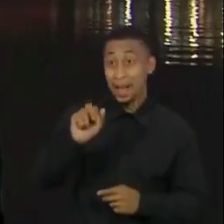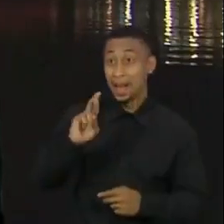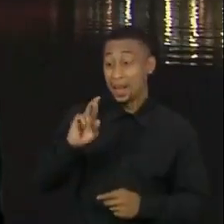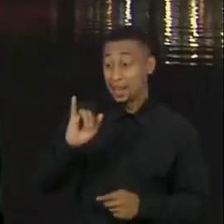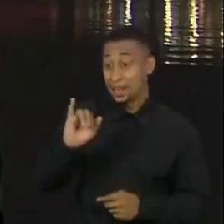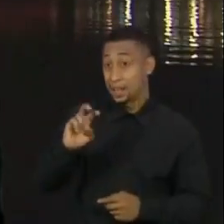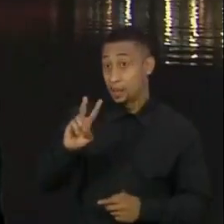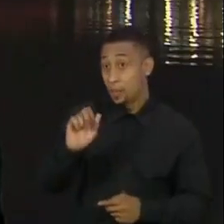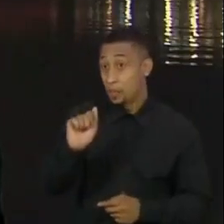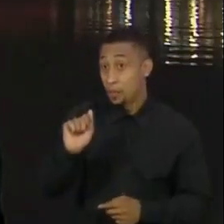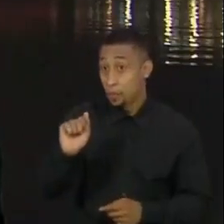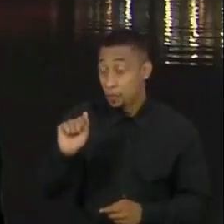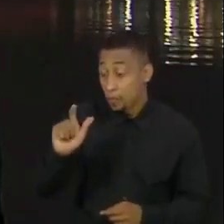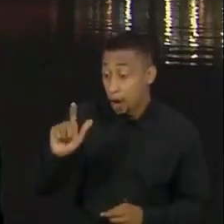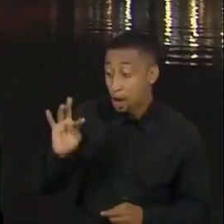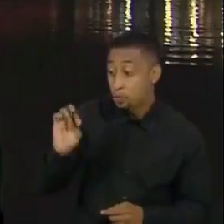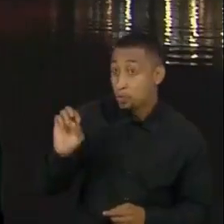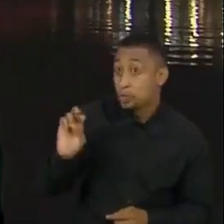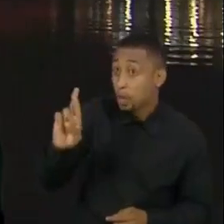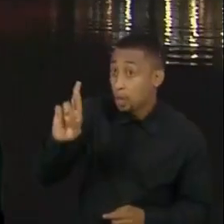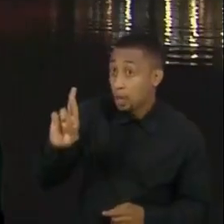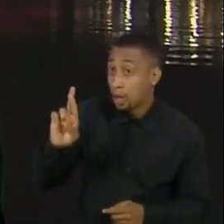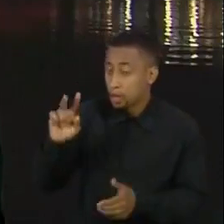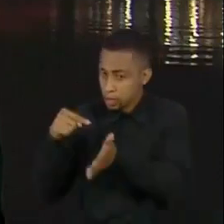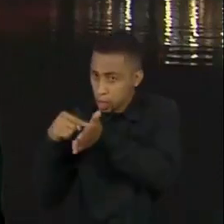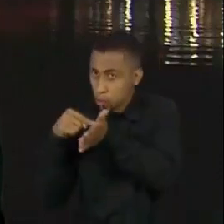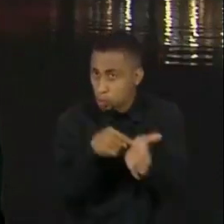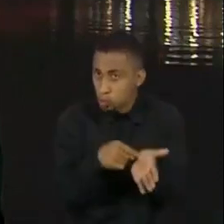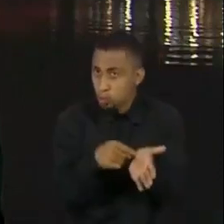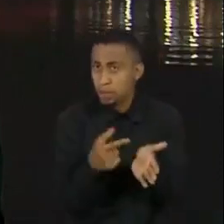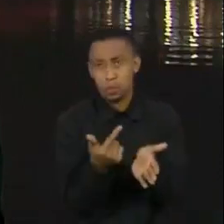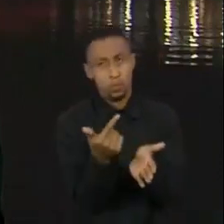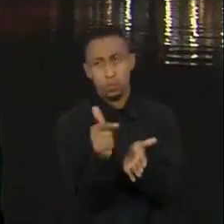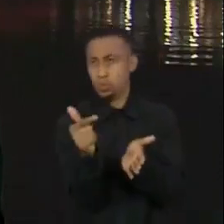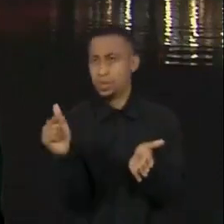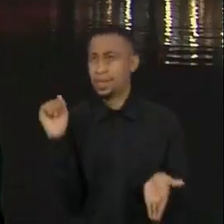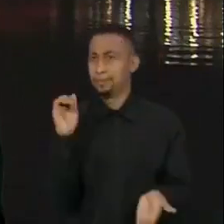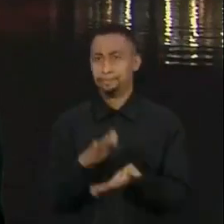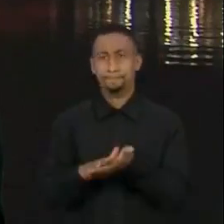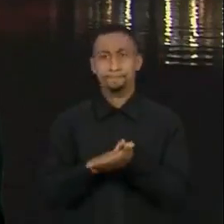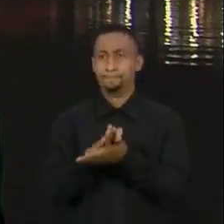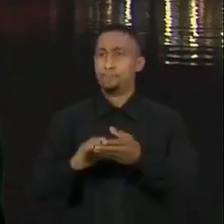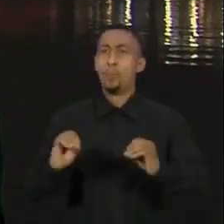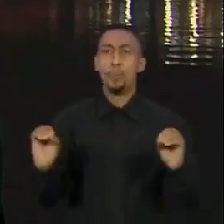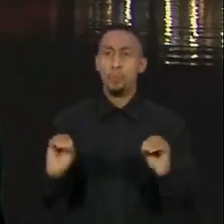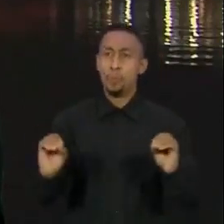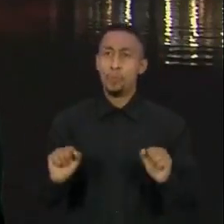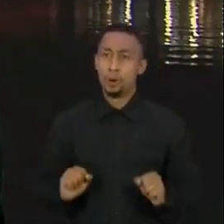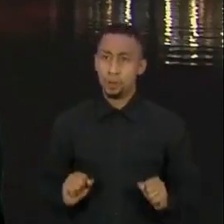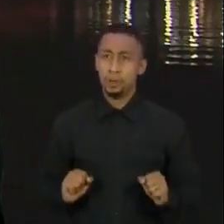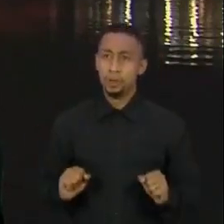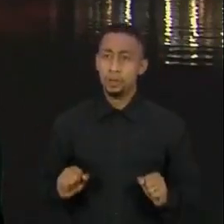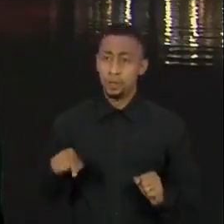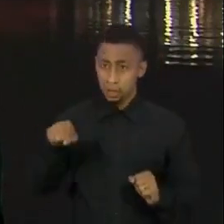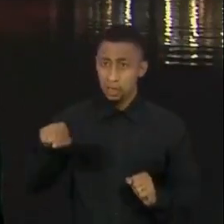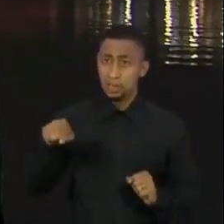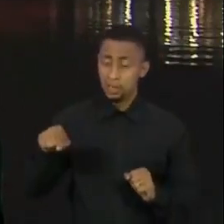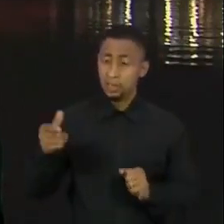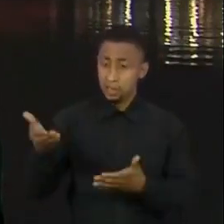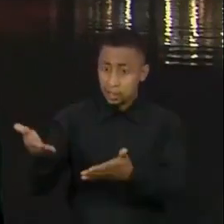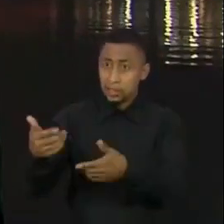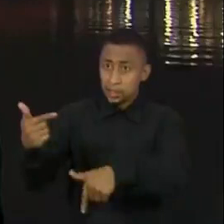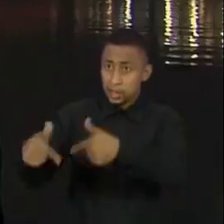denúncia formulada contra ele, enquanto o superintendente da terceira